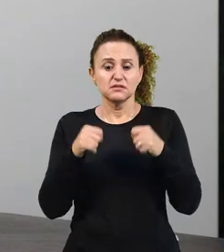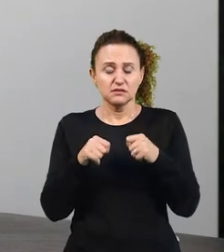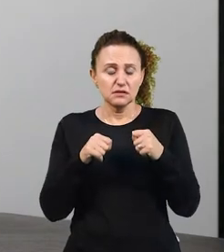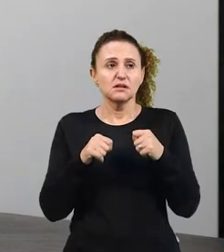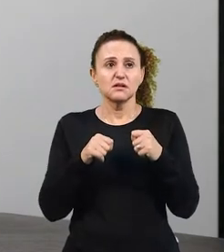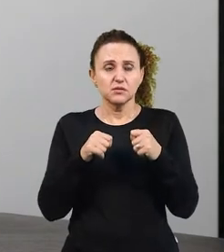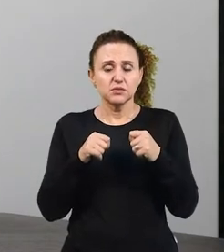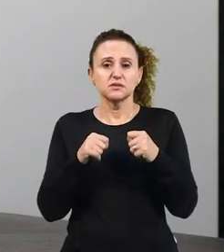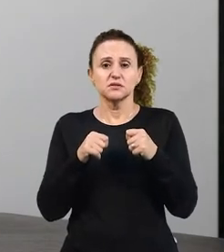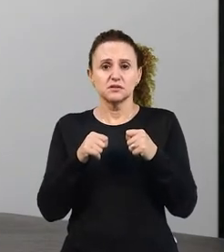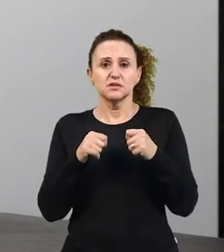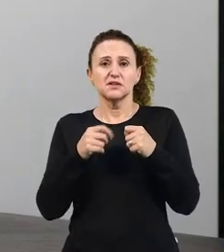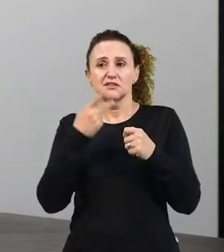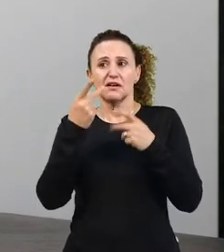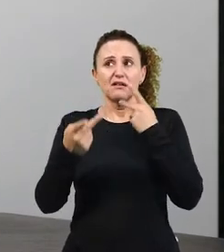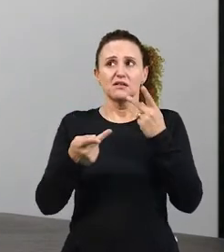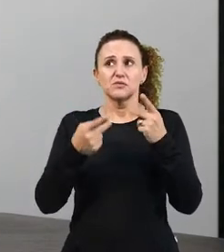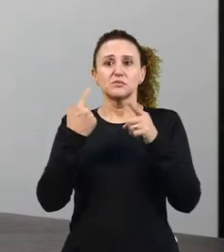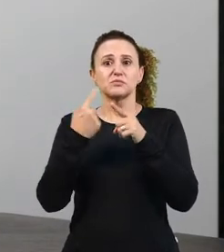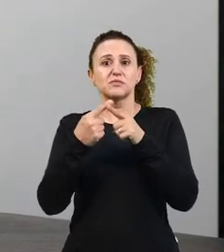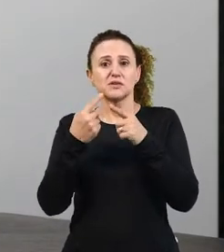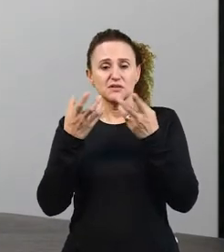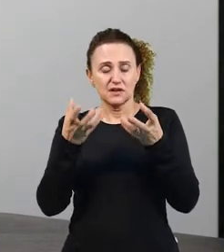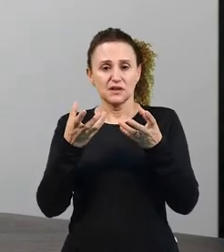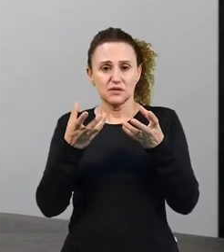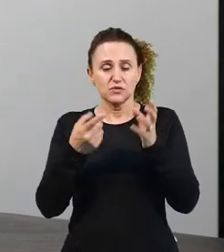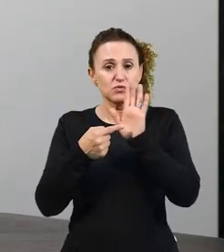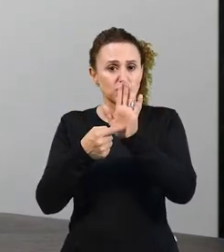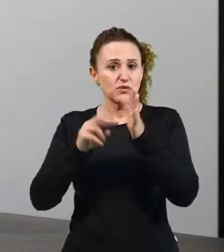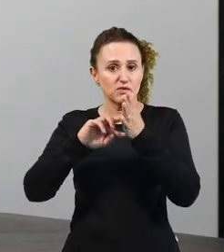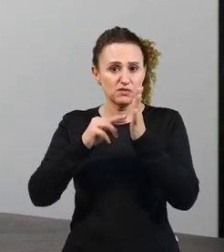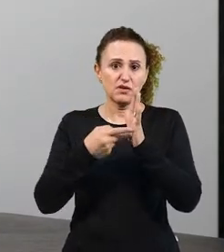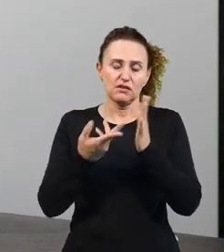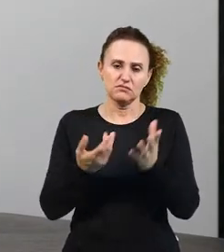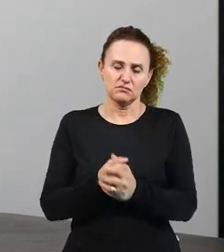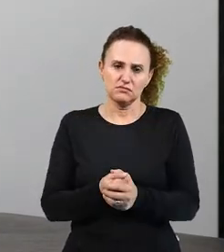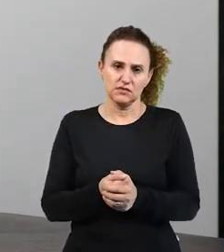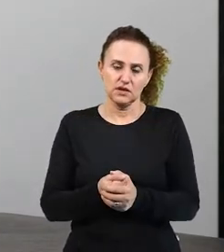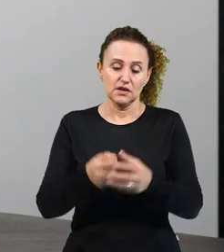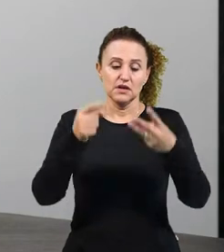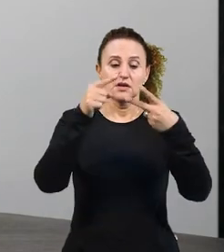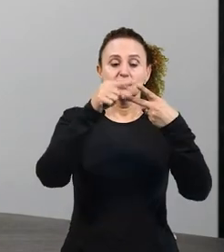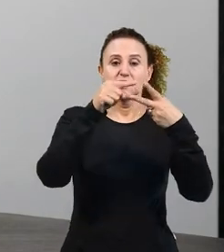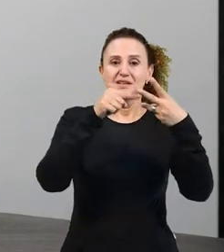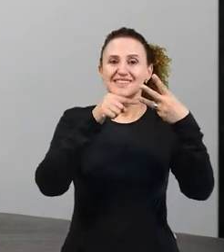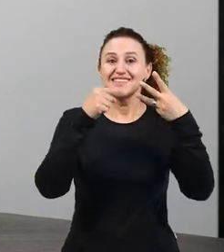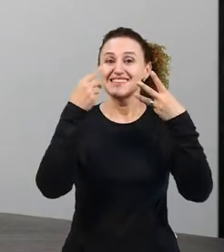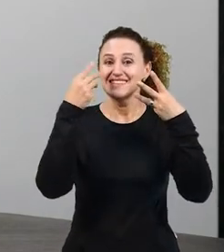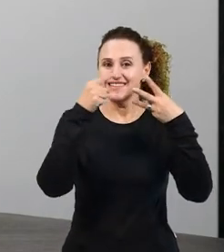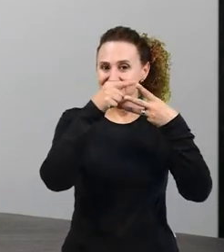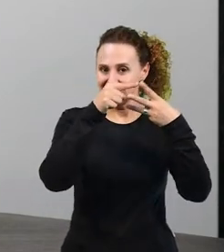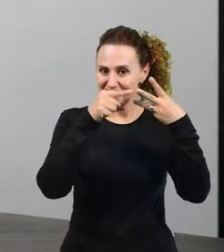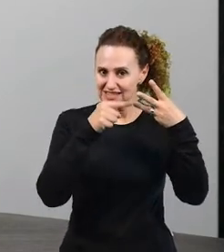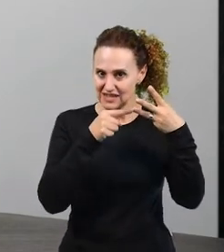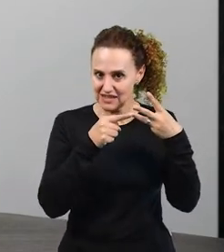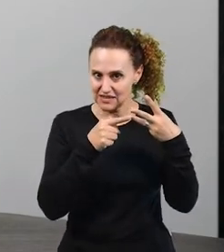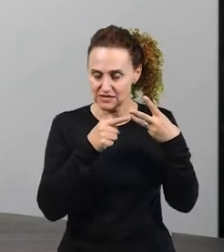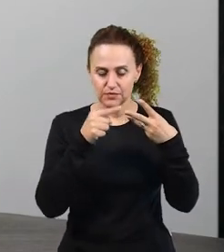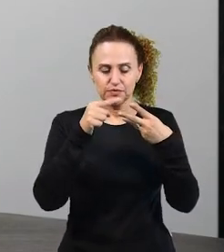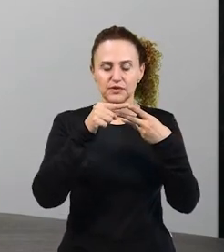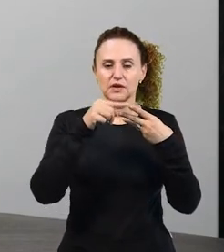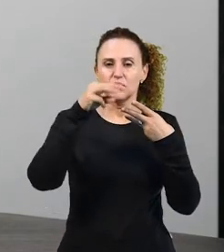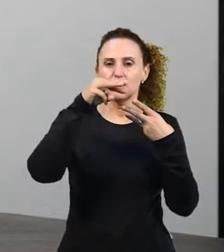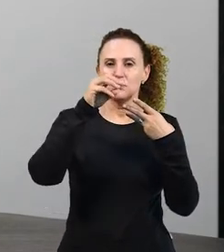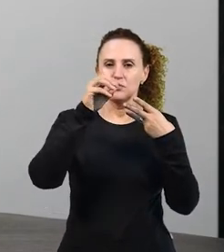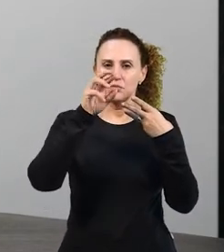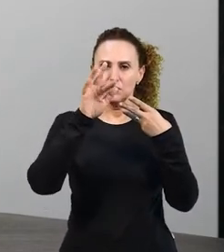significar algo, não é? Então, quer dizer que nós temos três critérios. O morfológico, o sintático